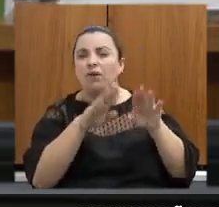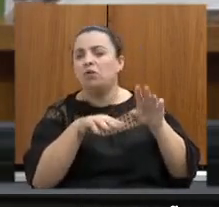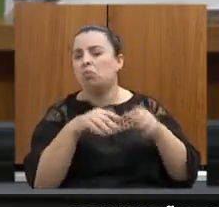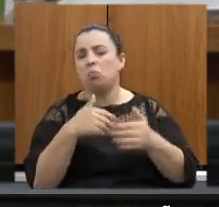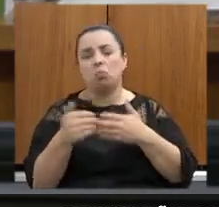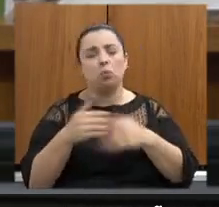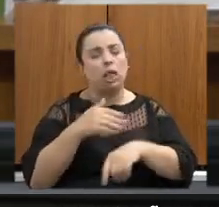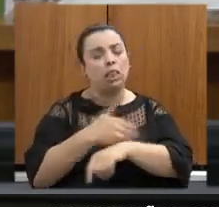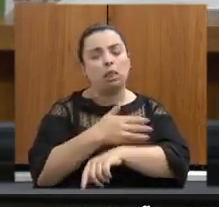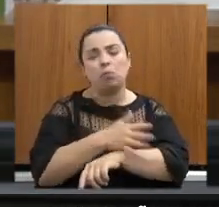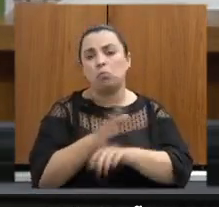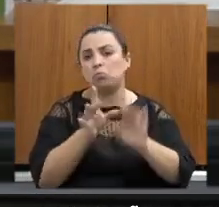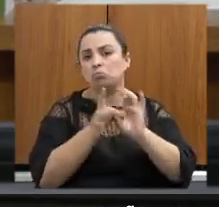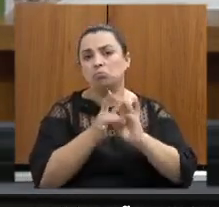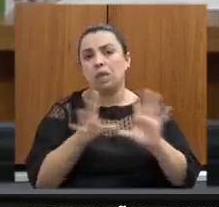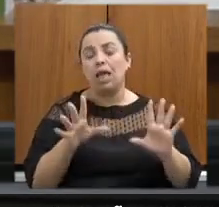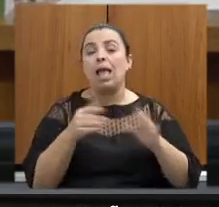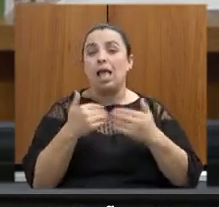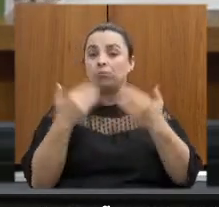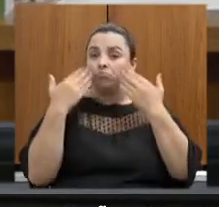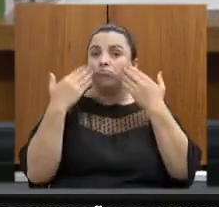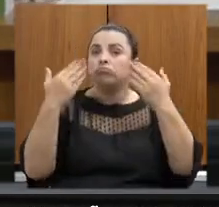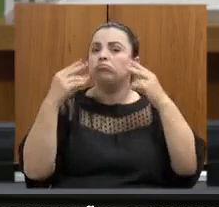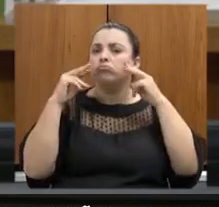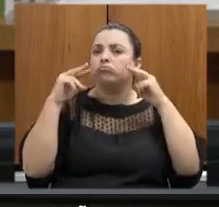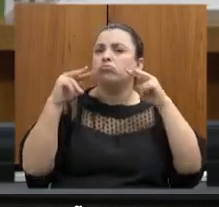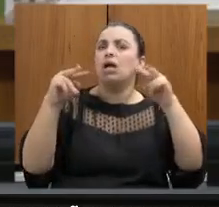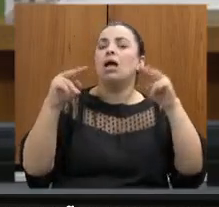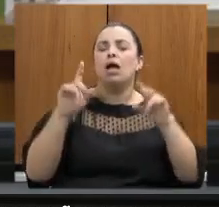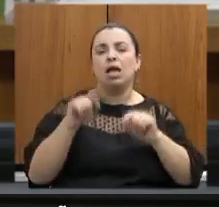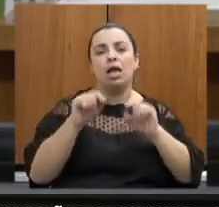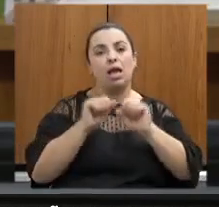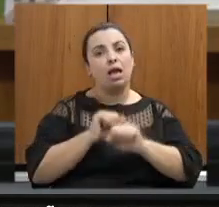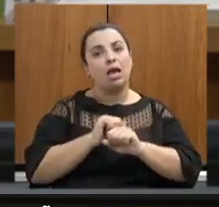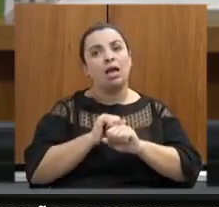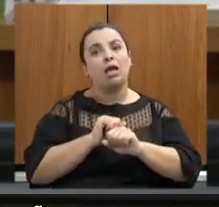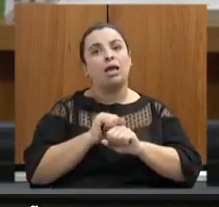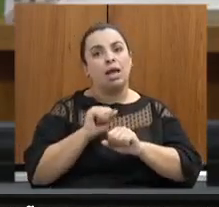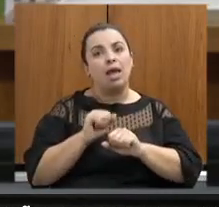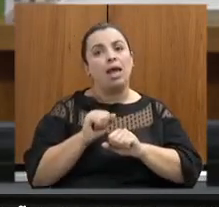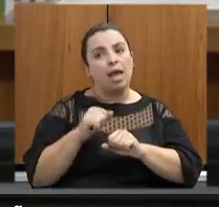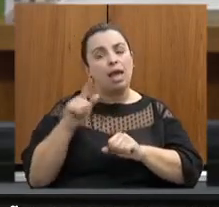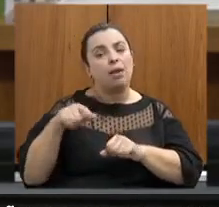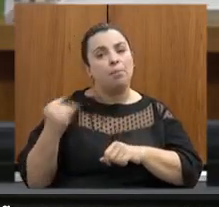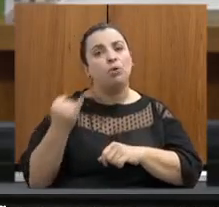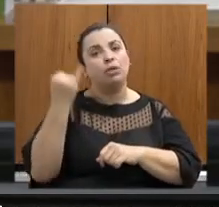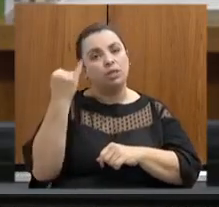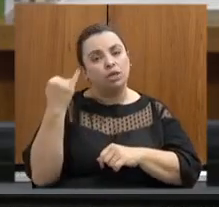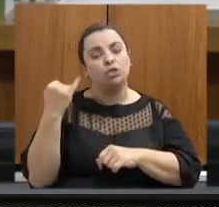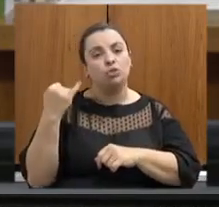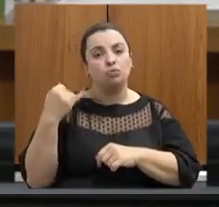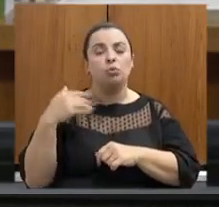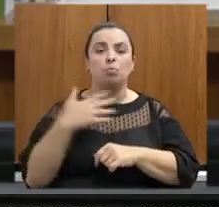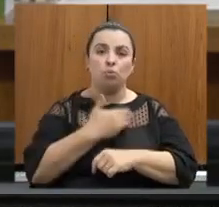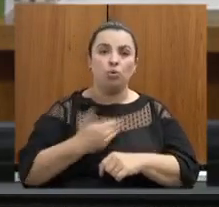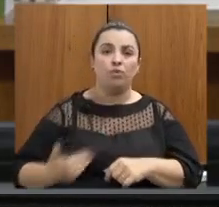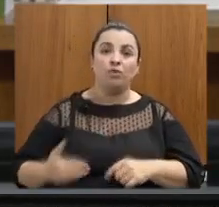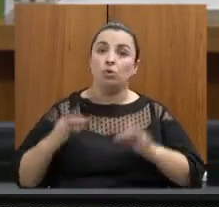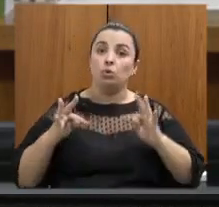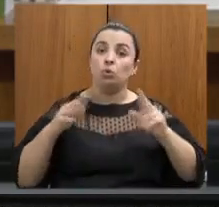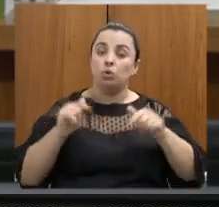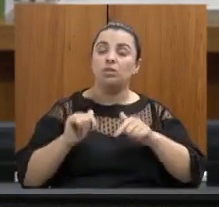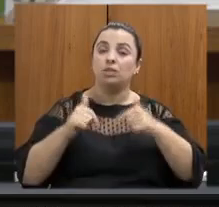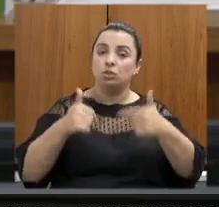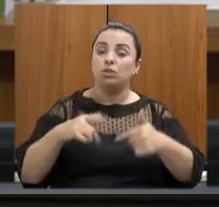transparência é um valor muito caro para esse governo que todas as ações sejam feitas com transparência e demonstrada a